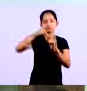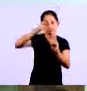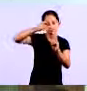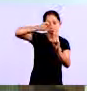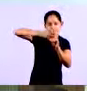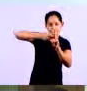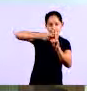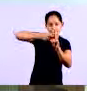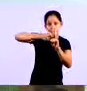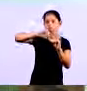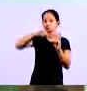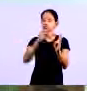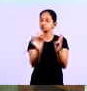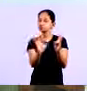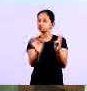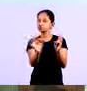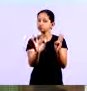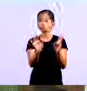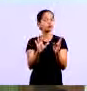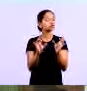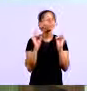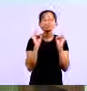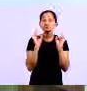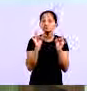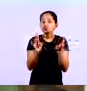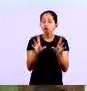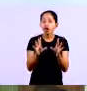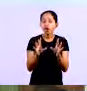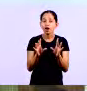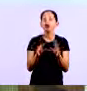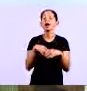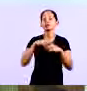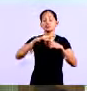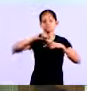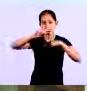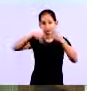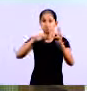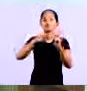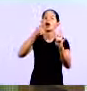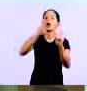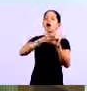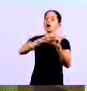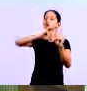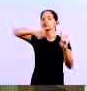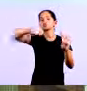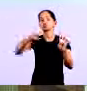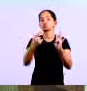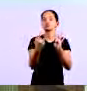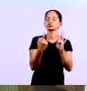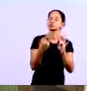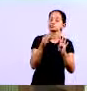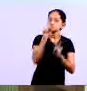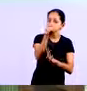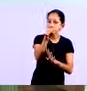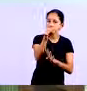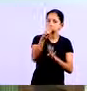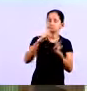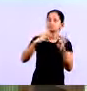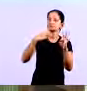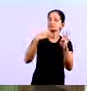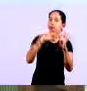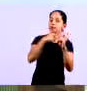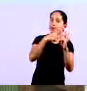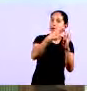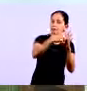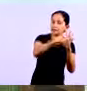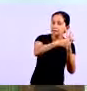sem juros então são 3 vezes sem juros você vai vender com um prazo maior cobre juros um juro que seja compatível com aquele que você vai